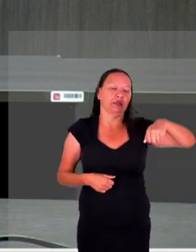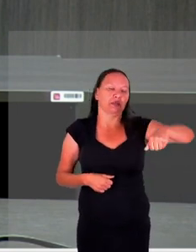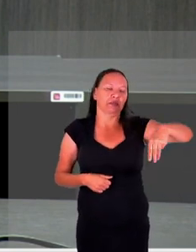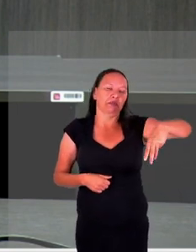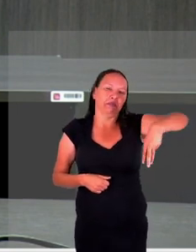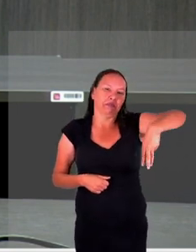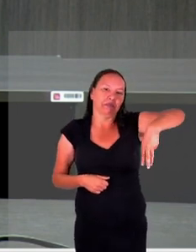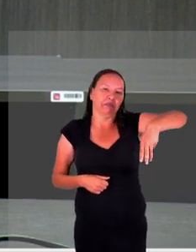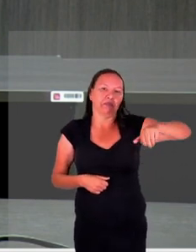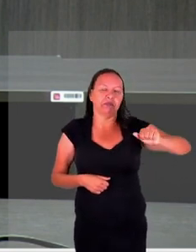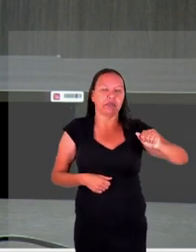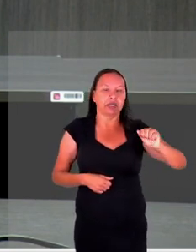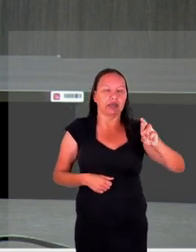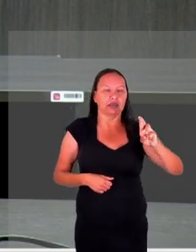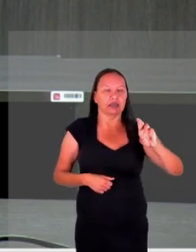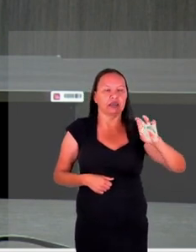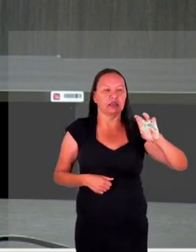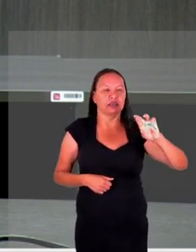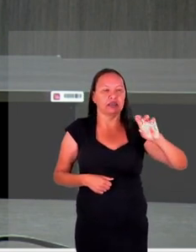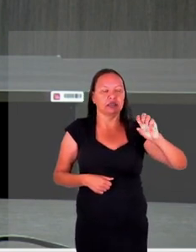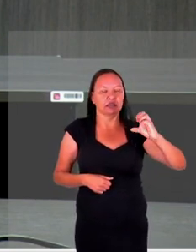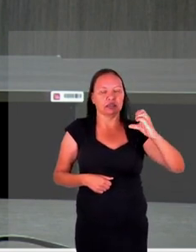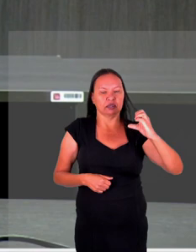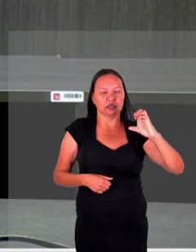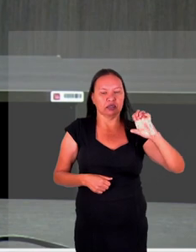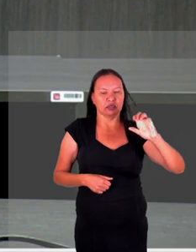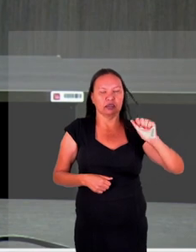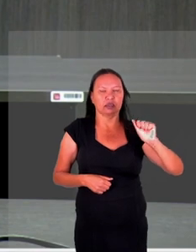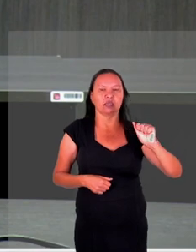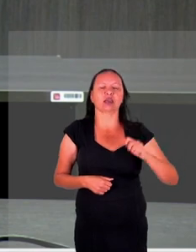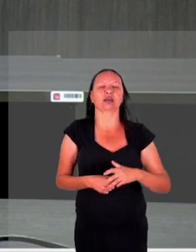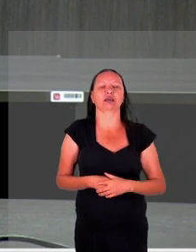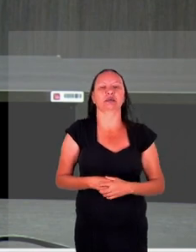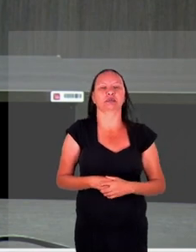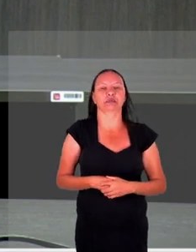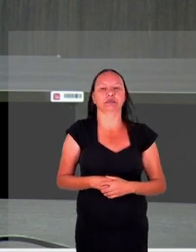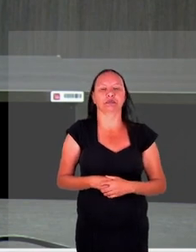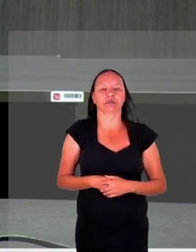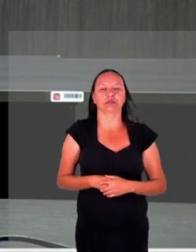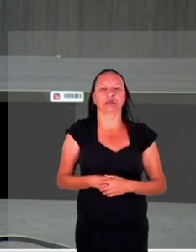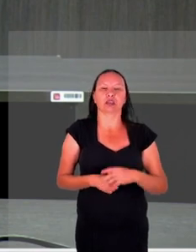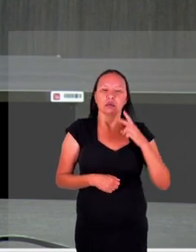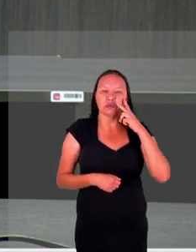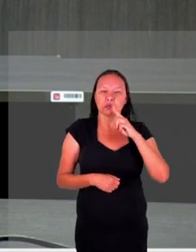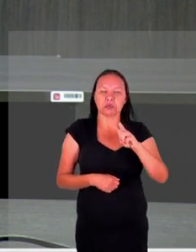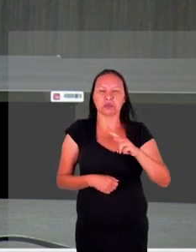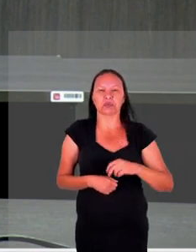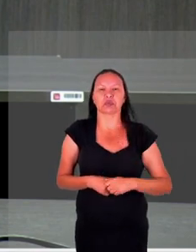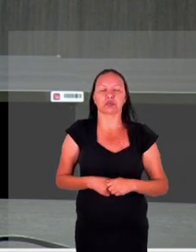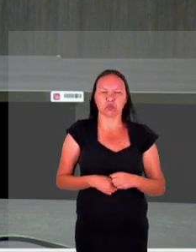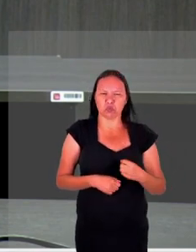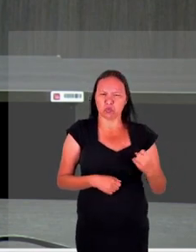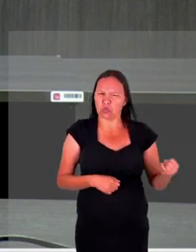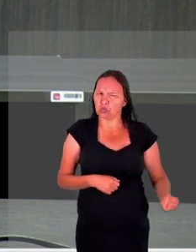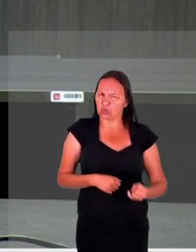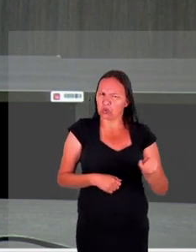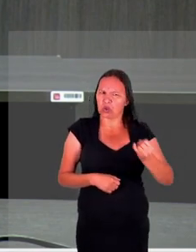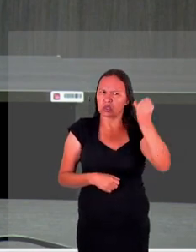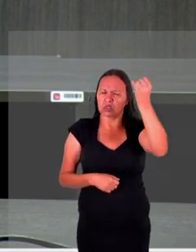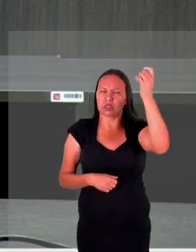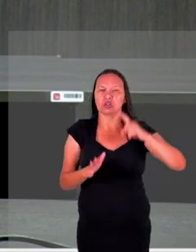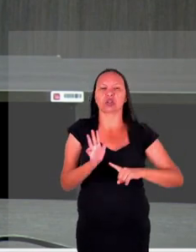que vocês já responderam as perguntas dela mas ela faz aqui uma observação interessante que demonstra